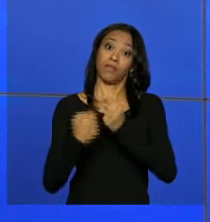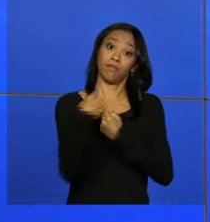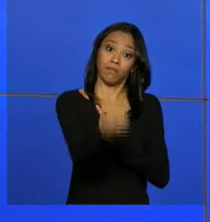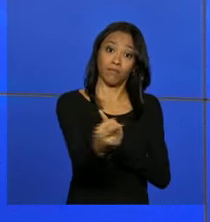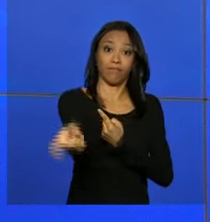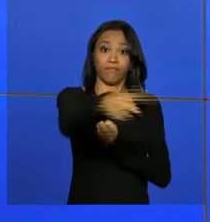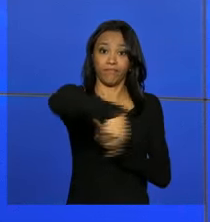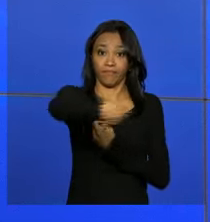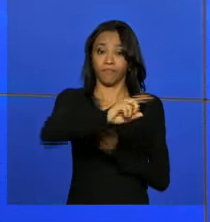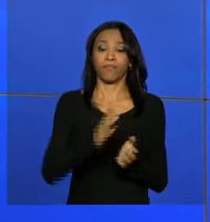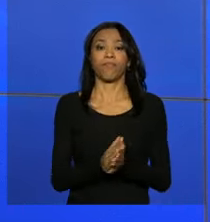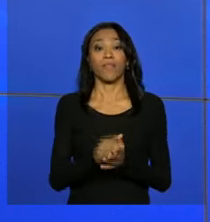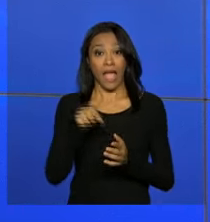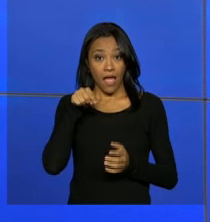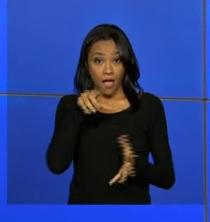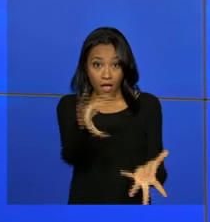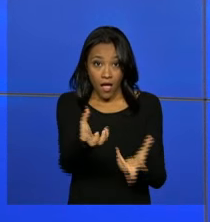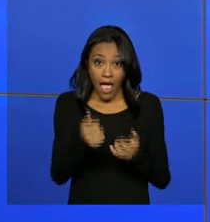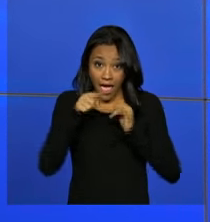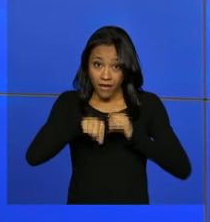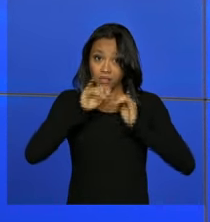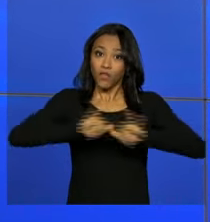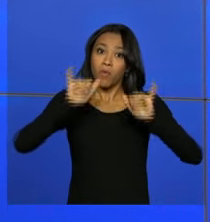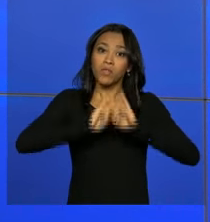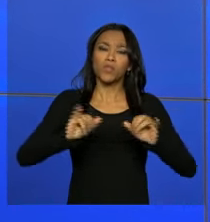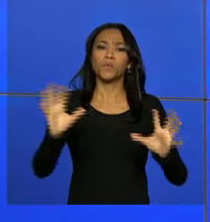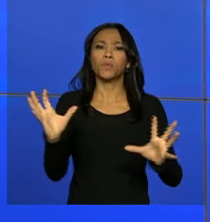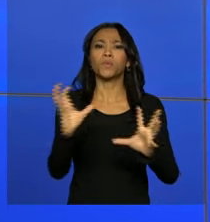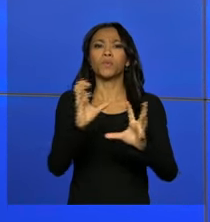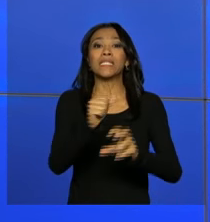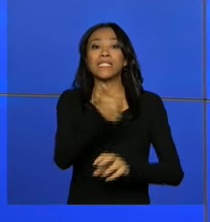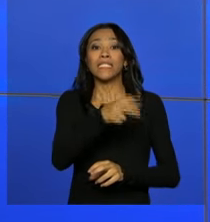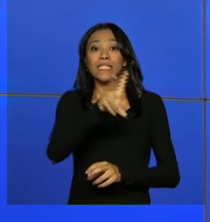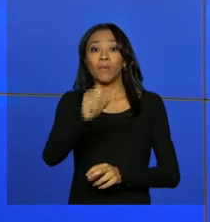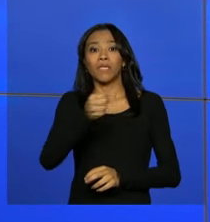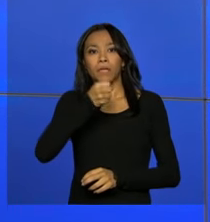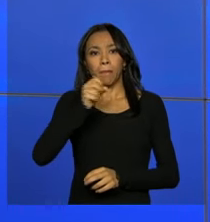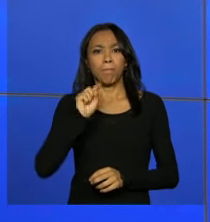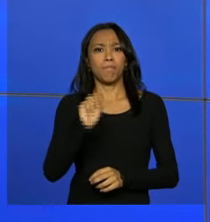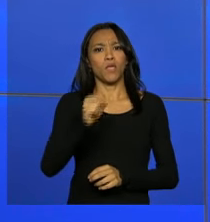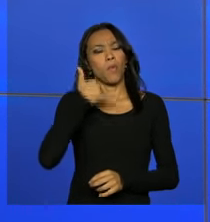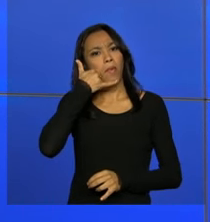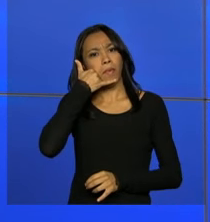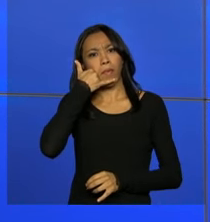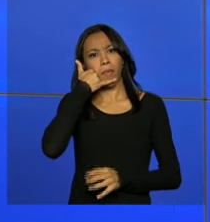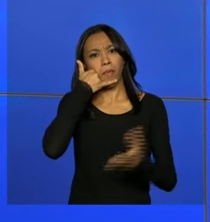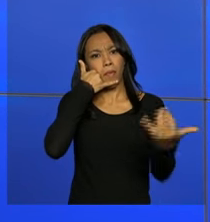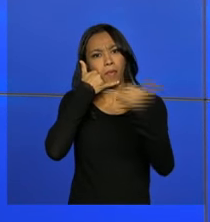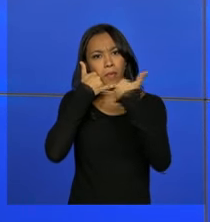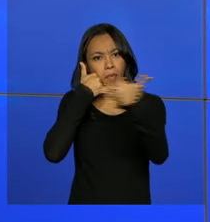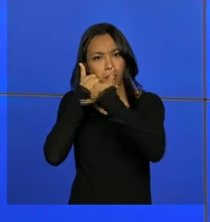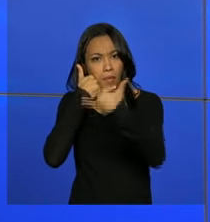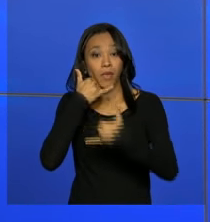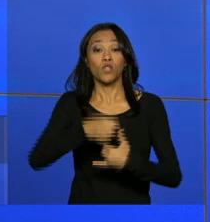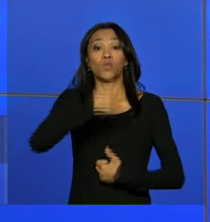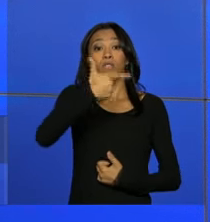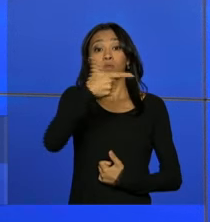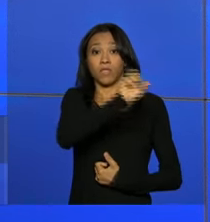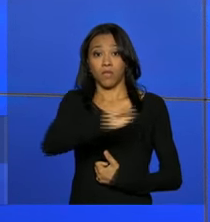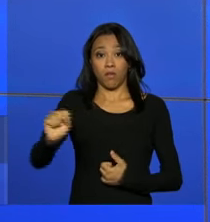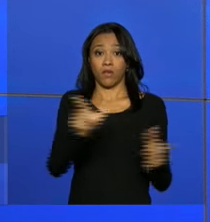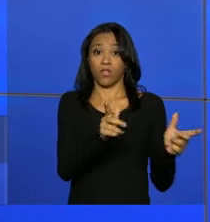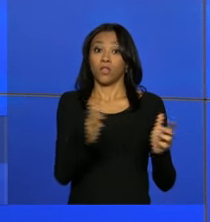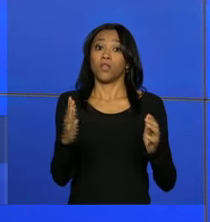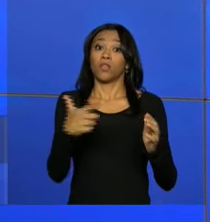Os dados foram coletados em mais de 150 mil entrevistas telefônicas realizadas no segundo semestre de 2015.